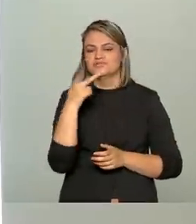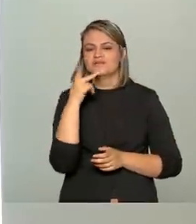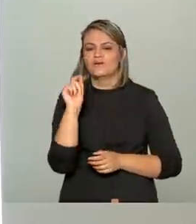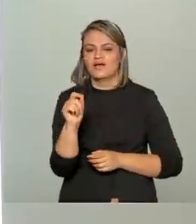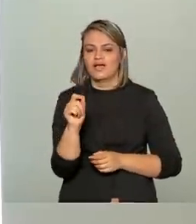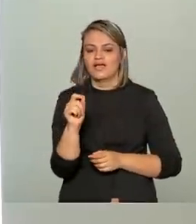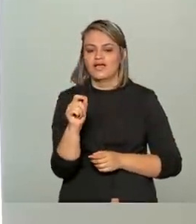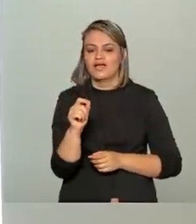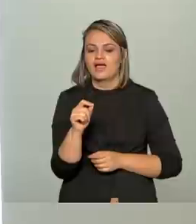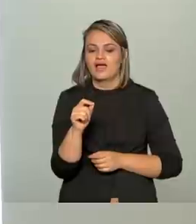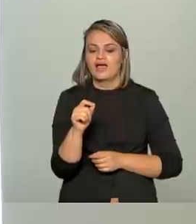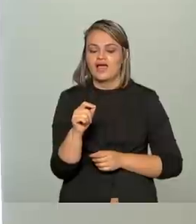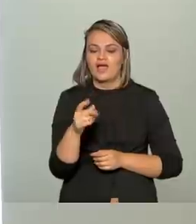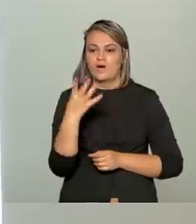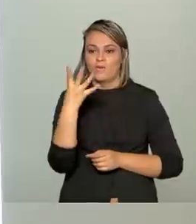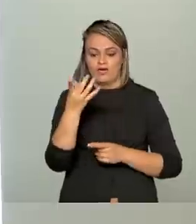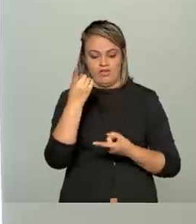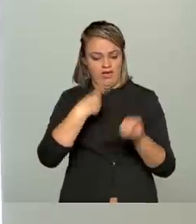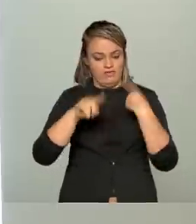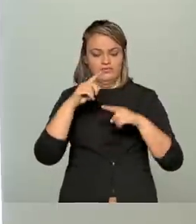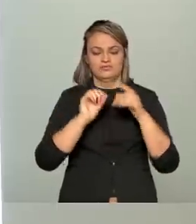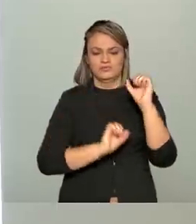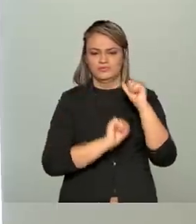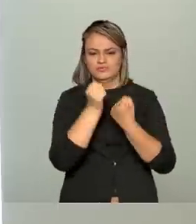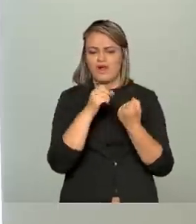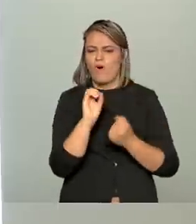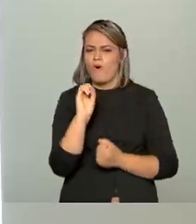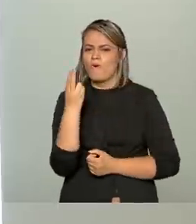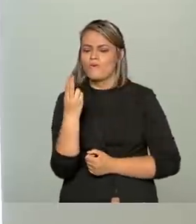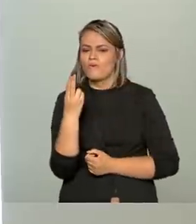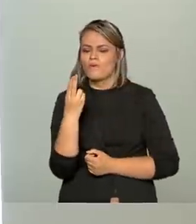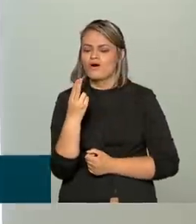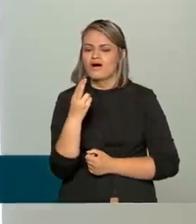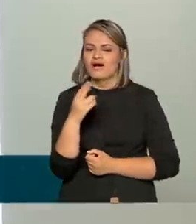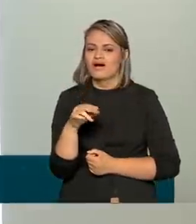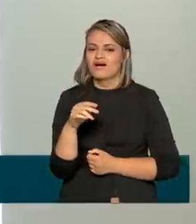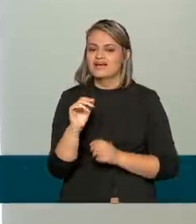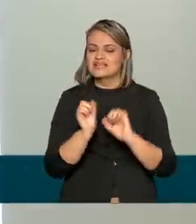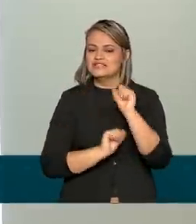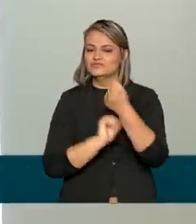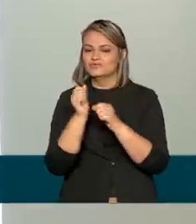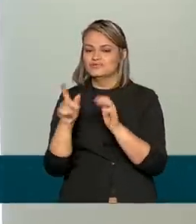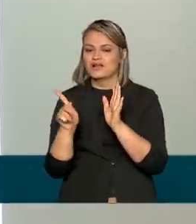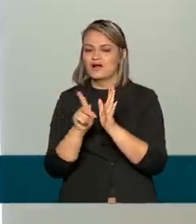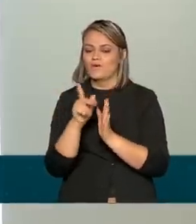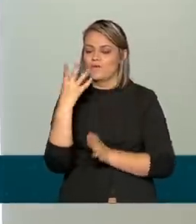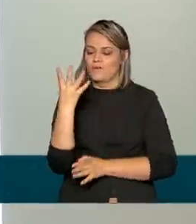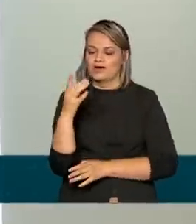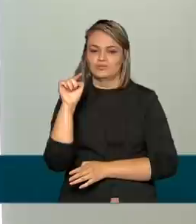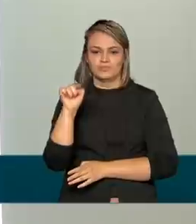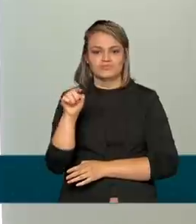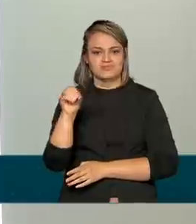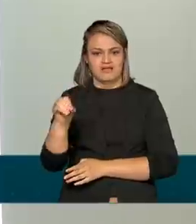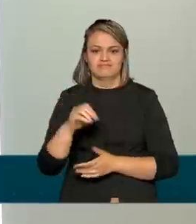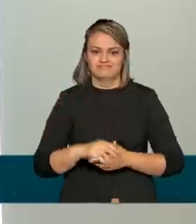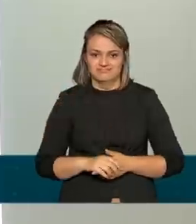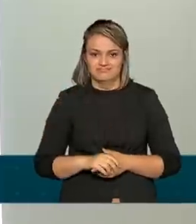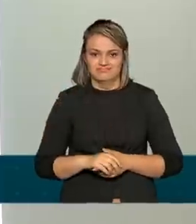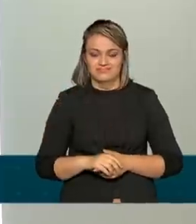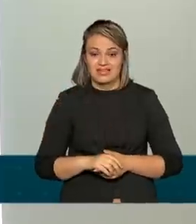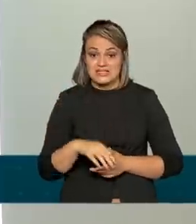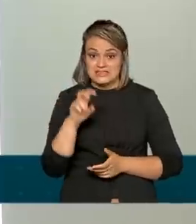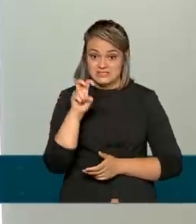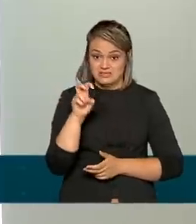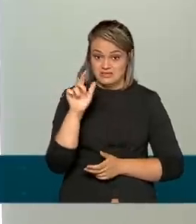da quarta revolução industrial ou, preferirem, a chamada indústria 4.0. A